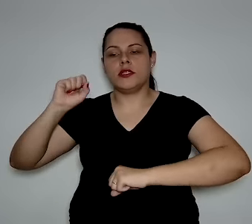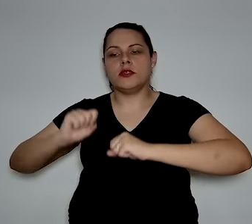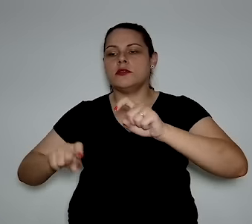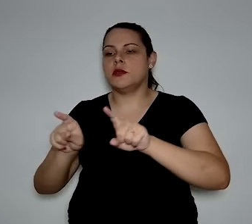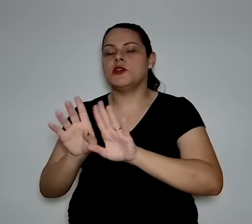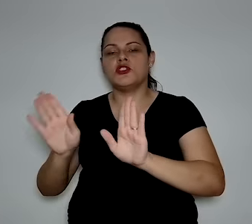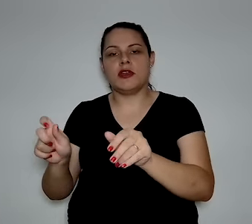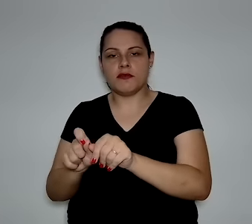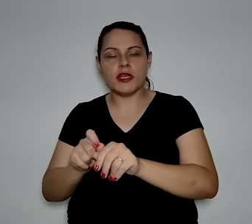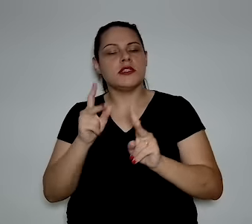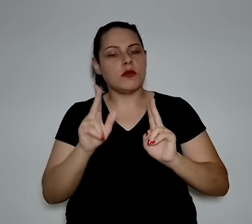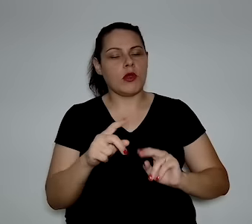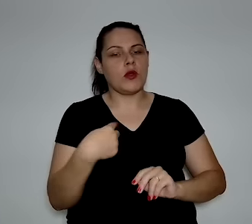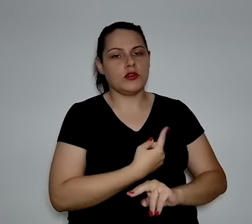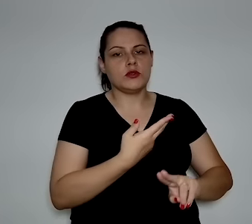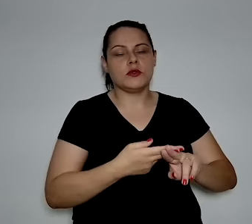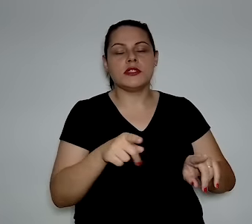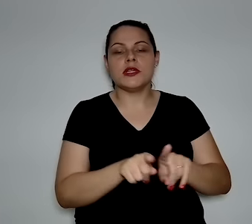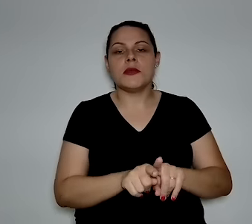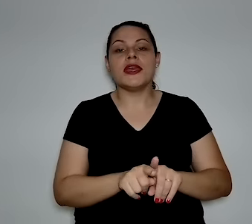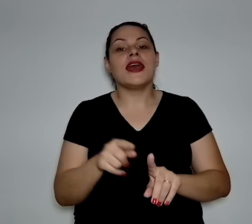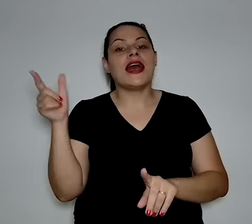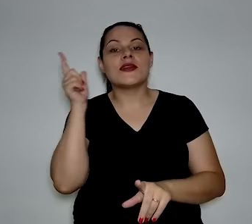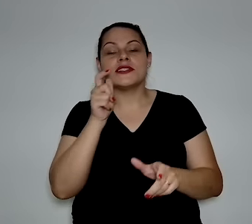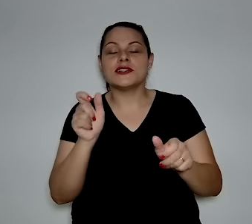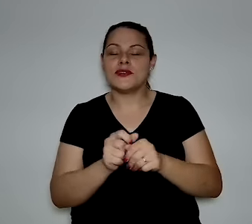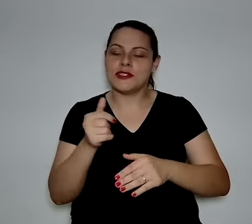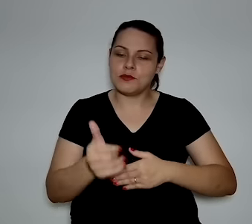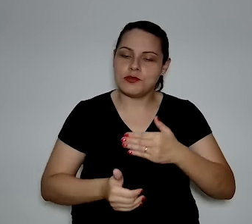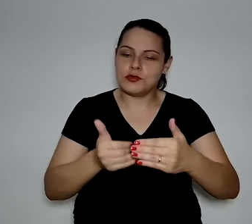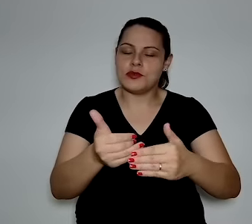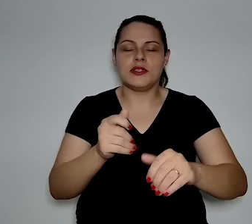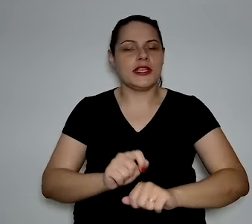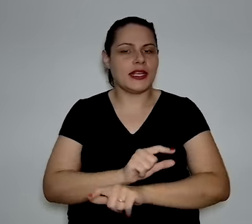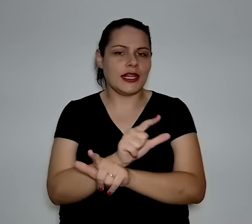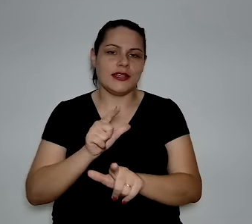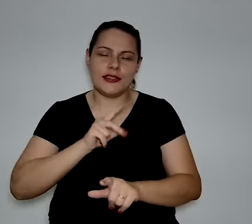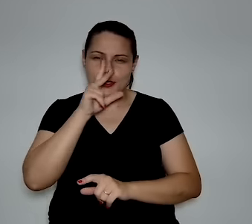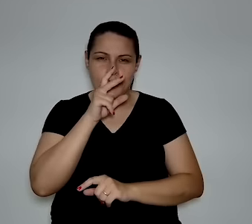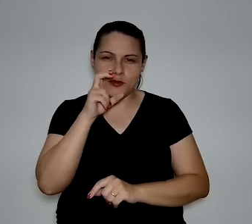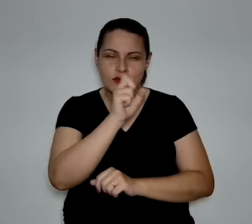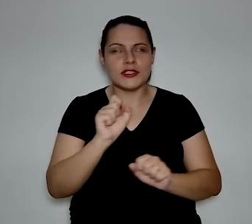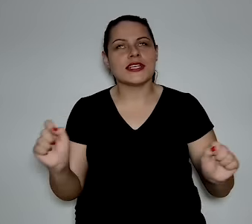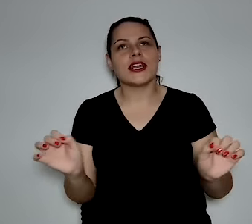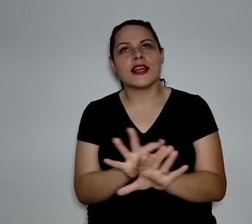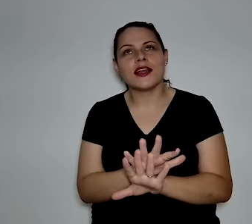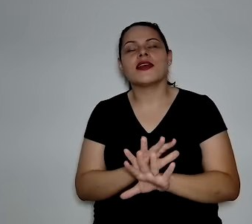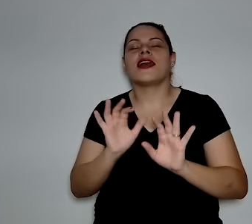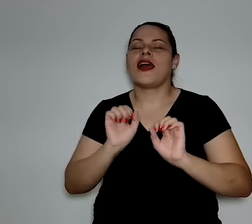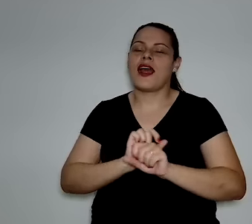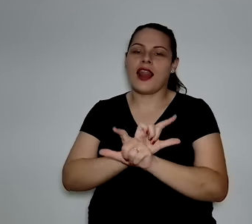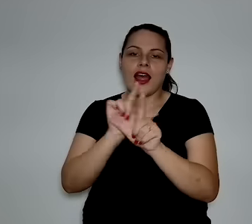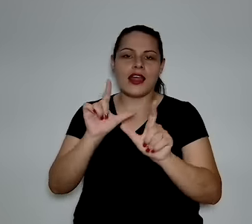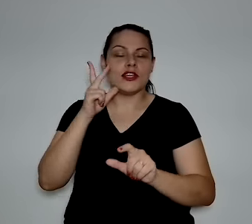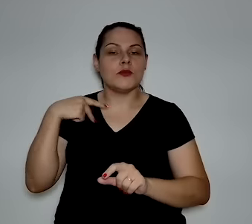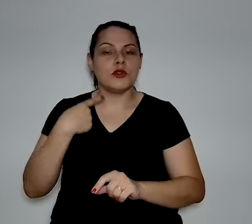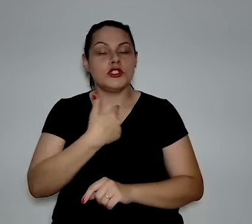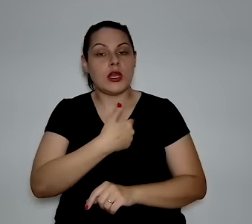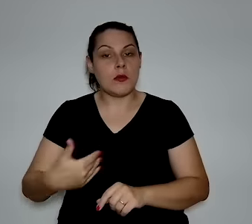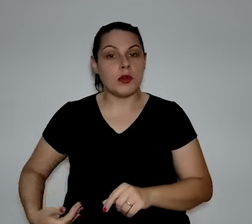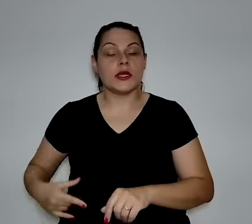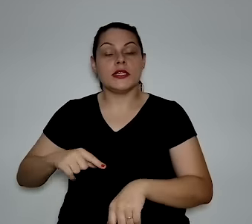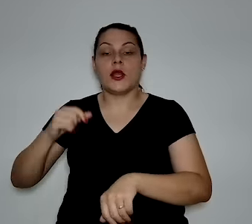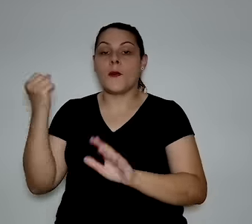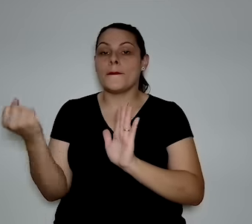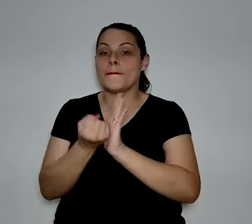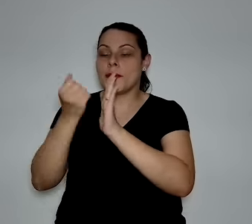outras indústrias, e aí sim você sai do chão. Isso ganha envergadura, lógico, como toda política pública, ela tem que ter um